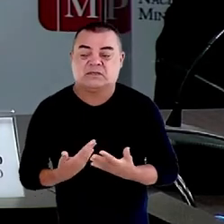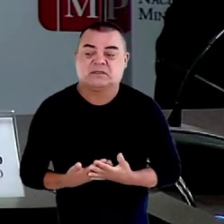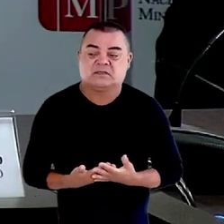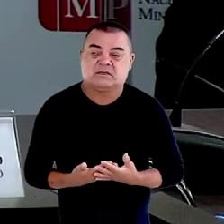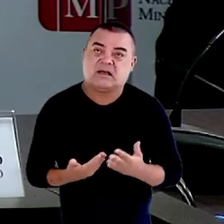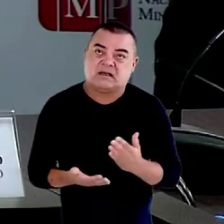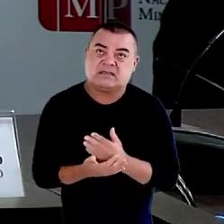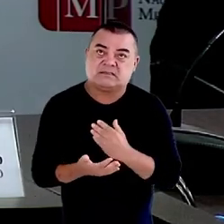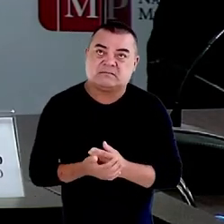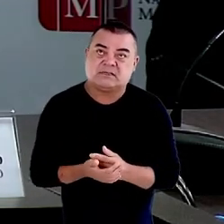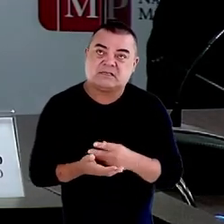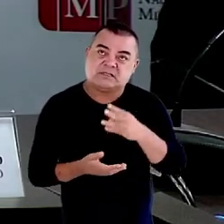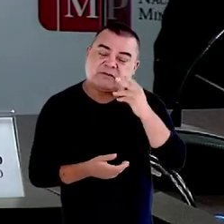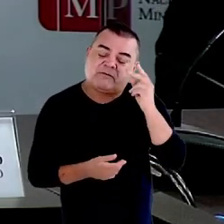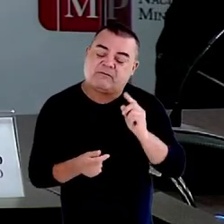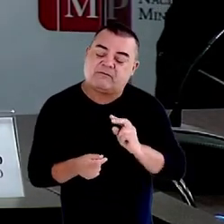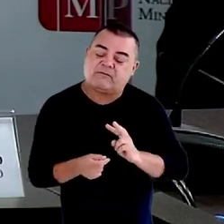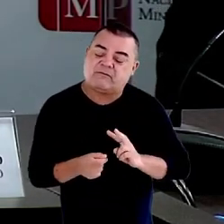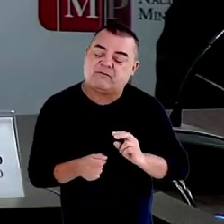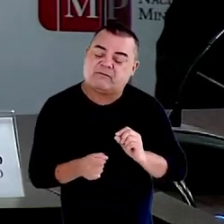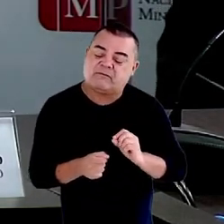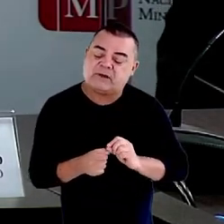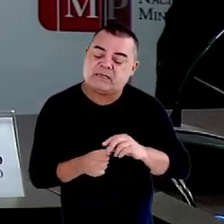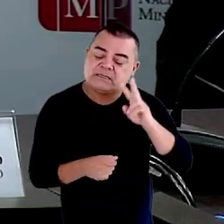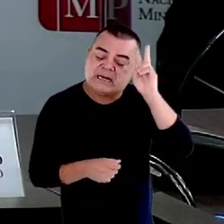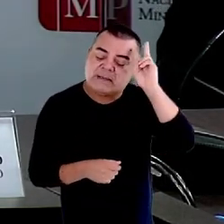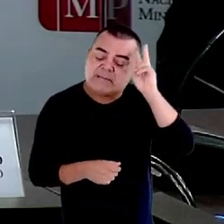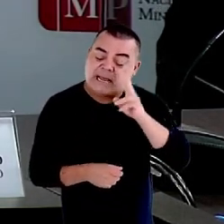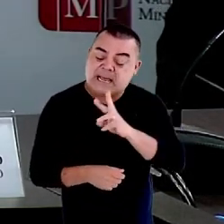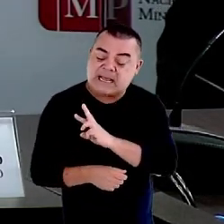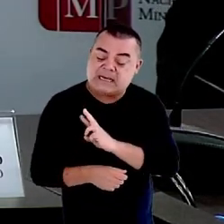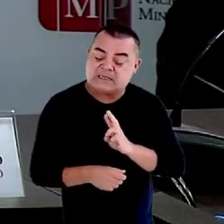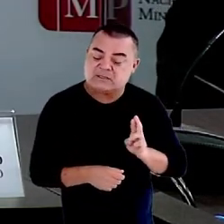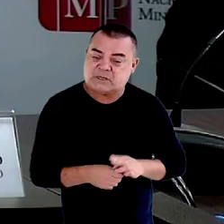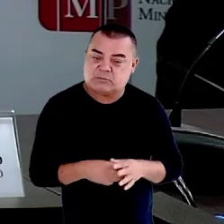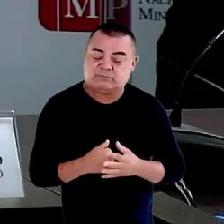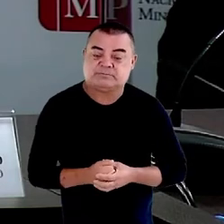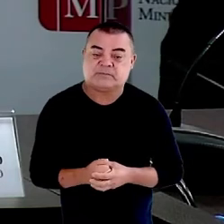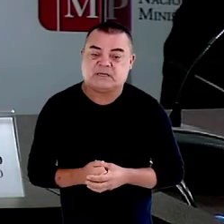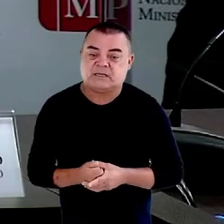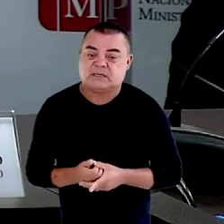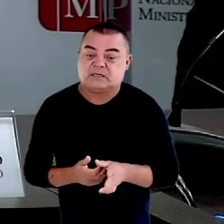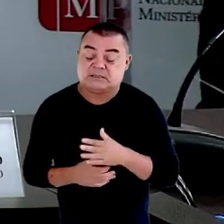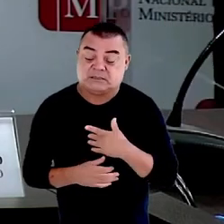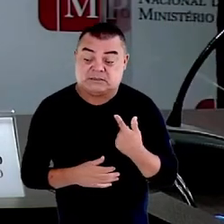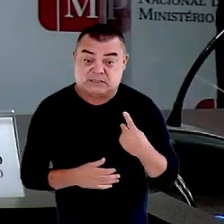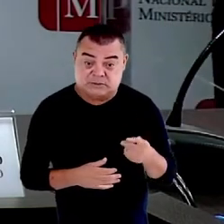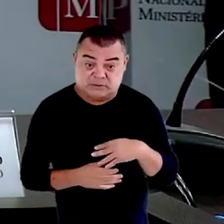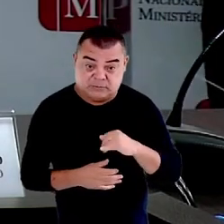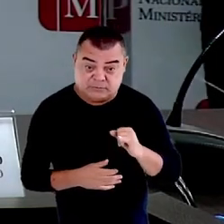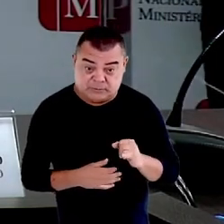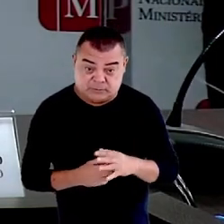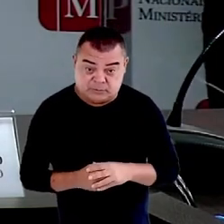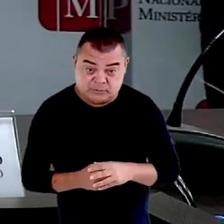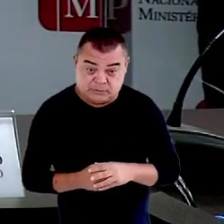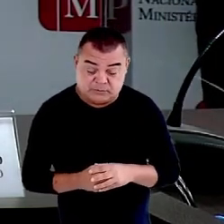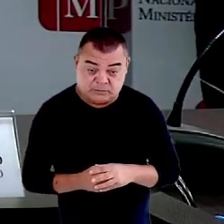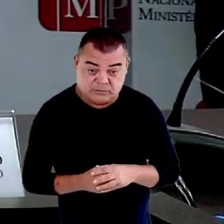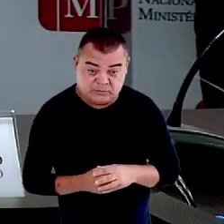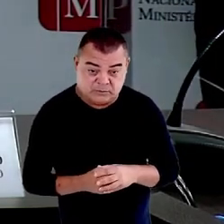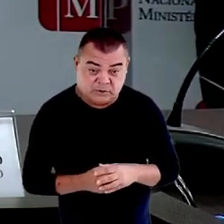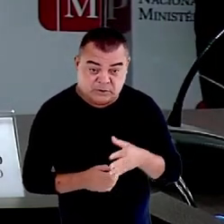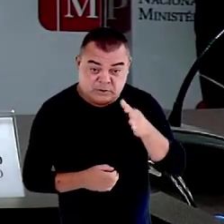e não é disso que a gente fala, não sou eu que falo, se nós formos, e eu curiosamente estou relendo Montesquieu,